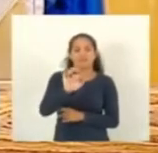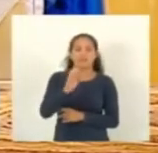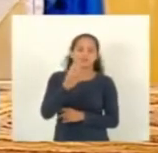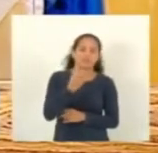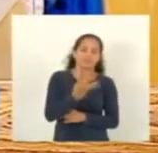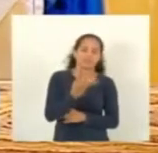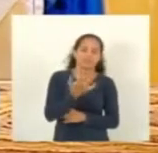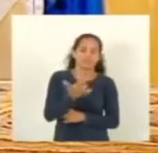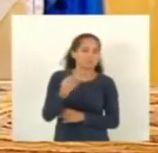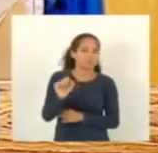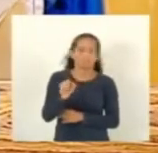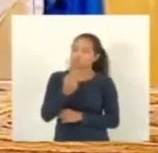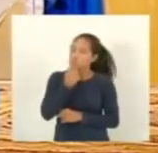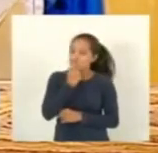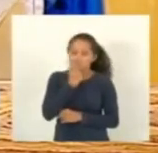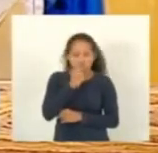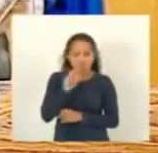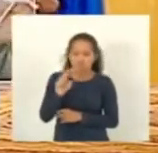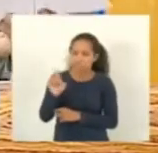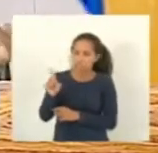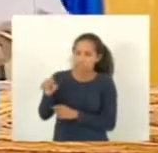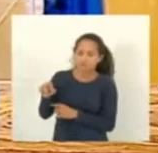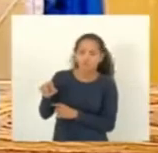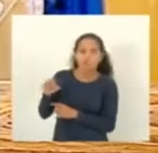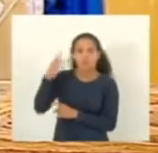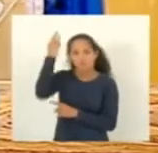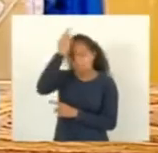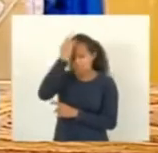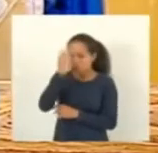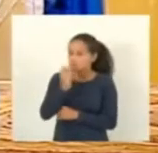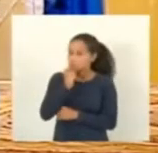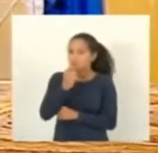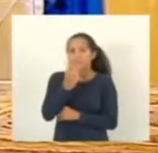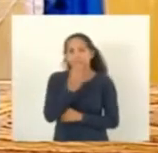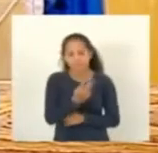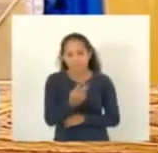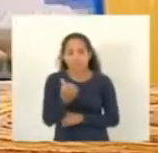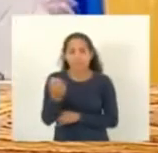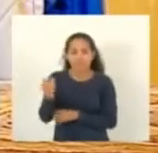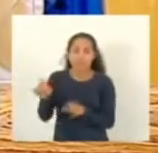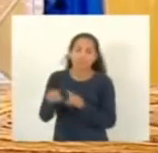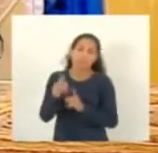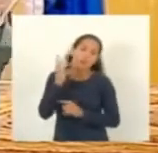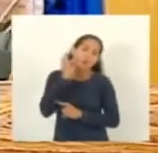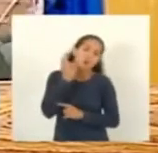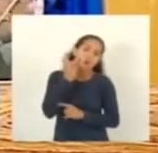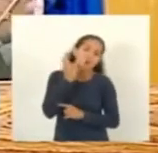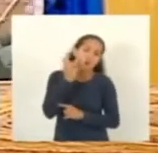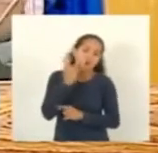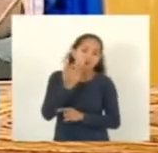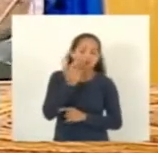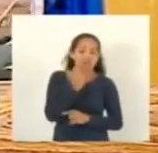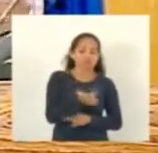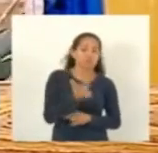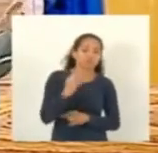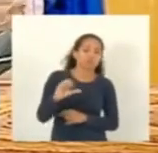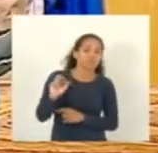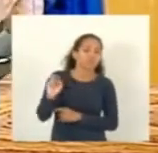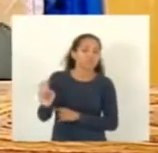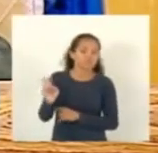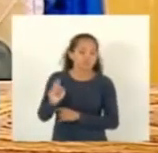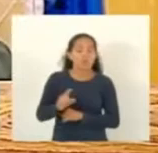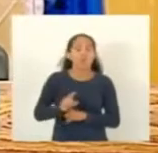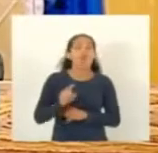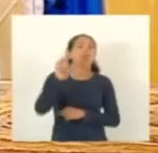Bairro Divino Espírito Santo, 360. E o bairro da Glória, 295. Na